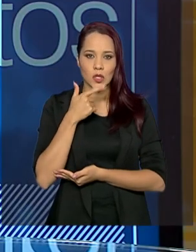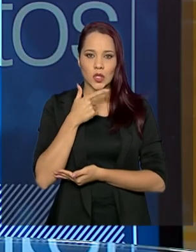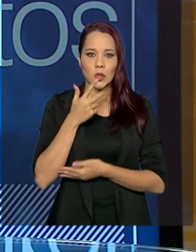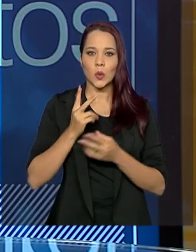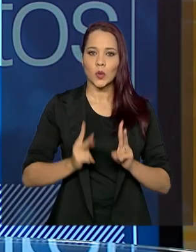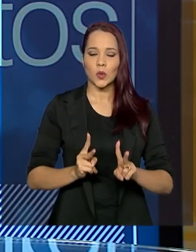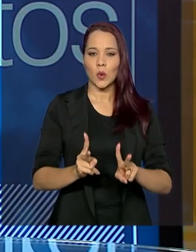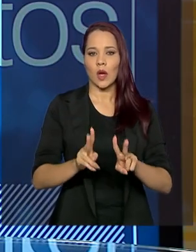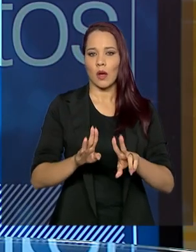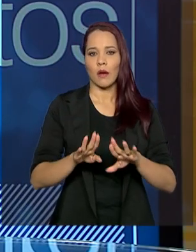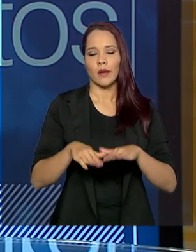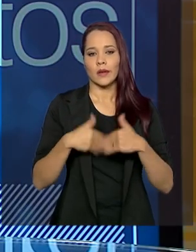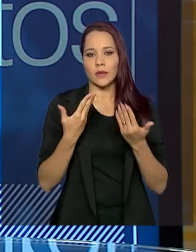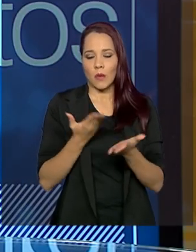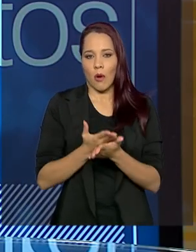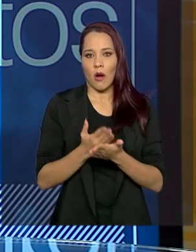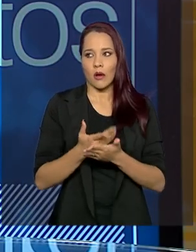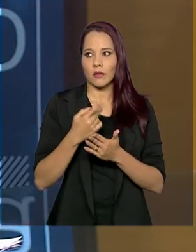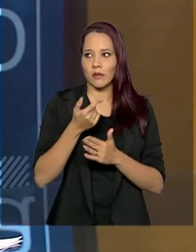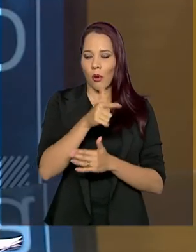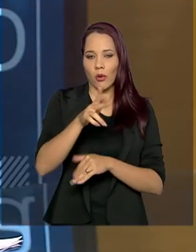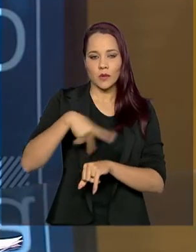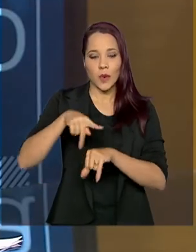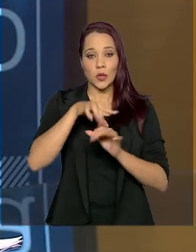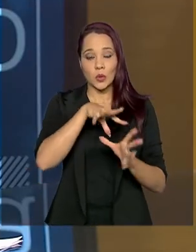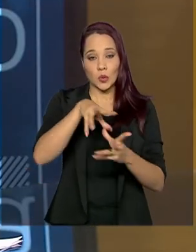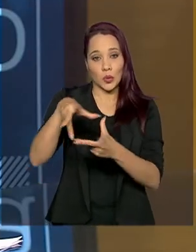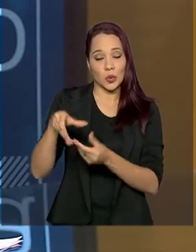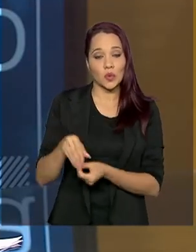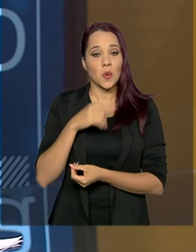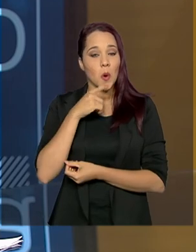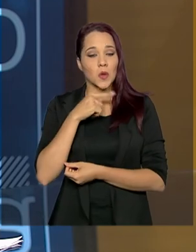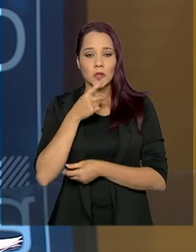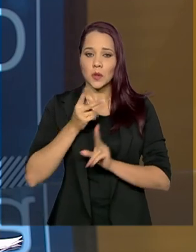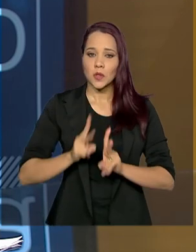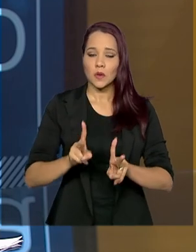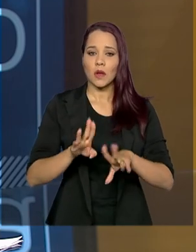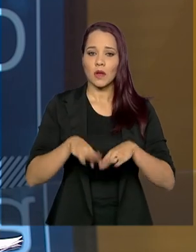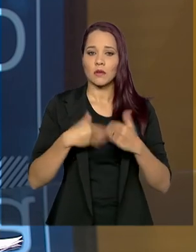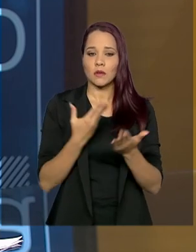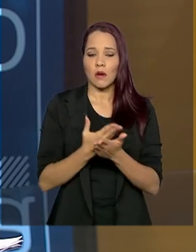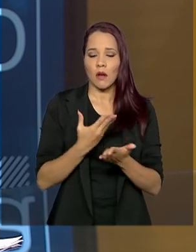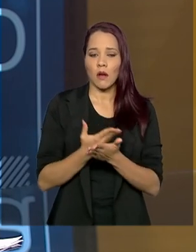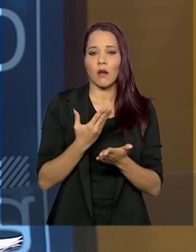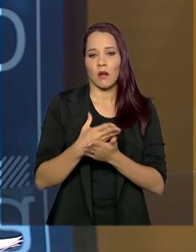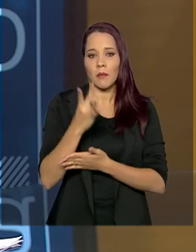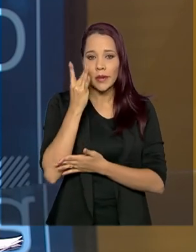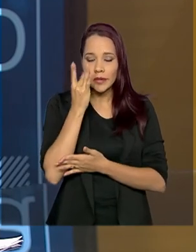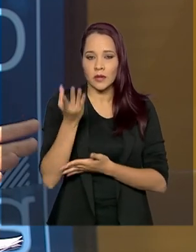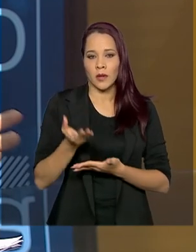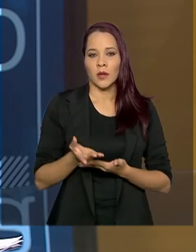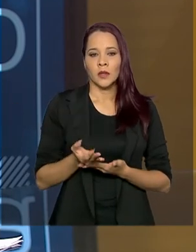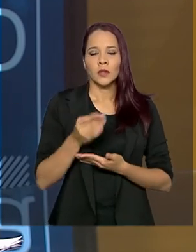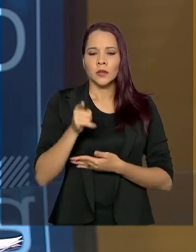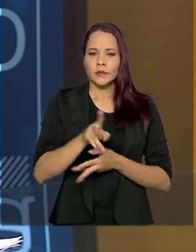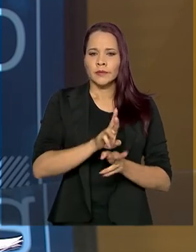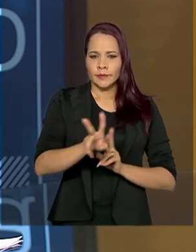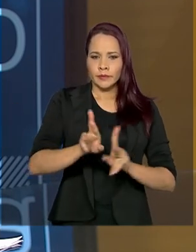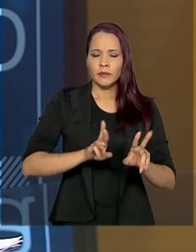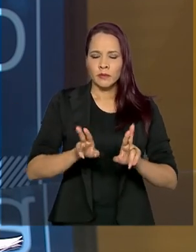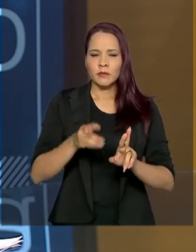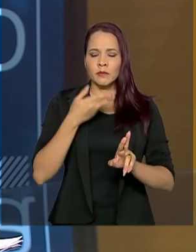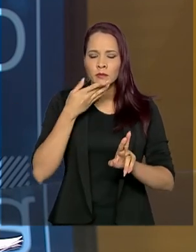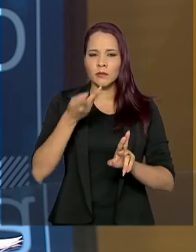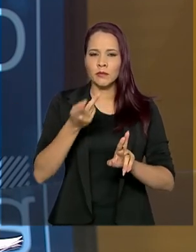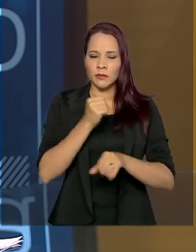continuidade, quer dizer, em nenhum país do mundo e no Brasil, não conseguiram dar continuidade às aulas presenciais. O senhor, em diferentes momentos,